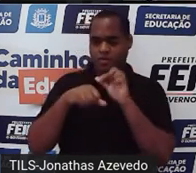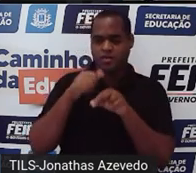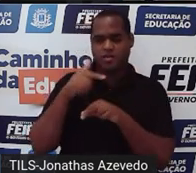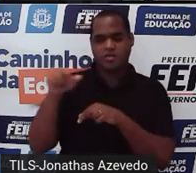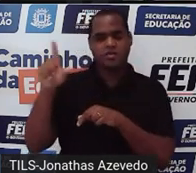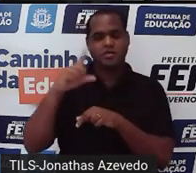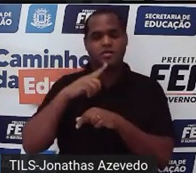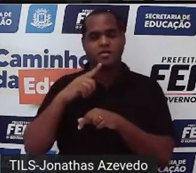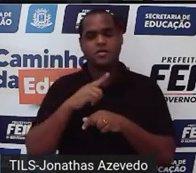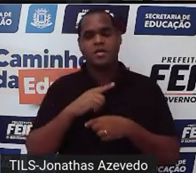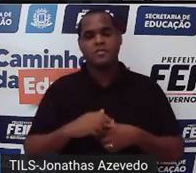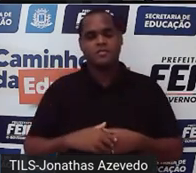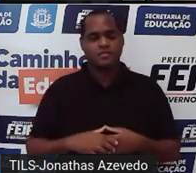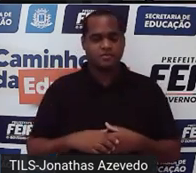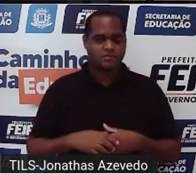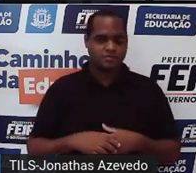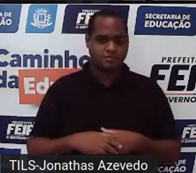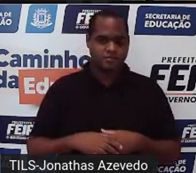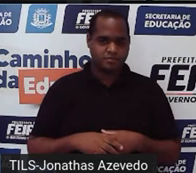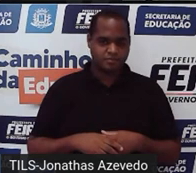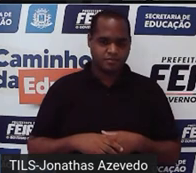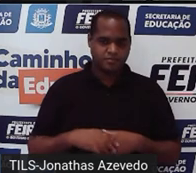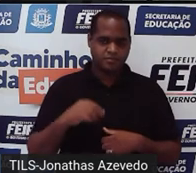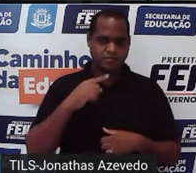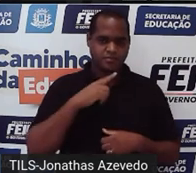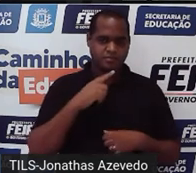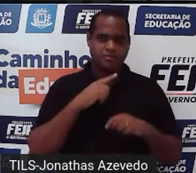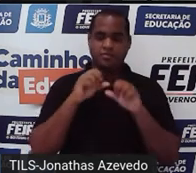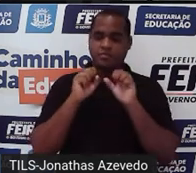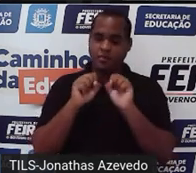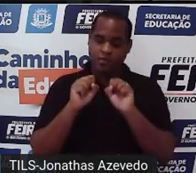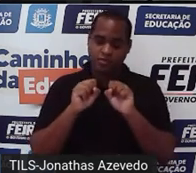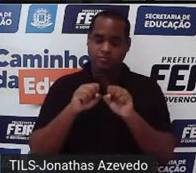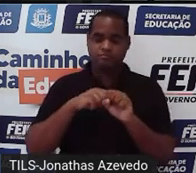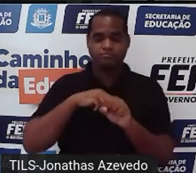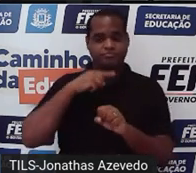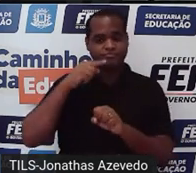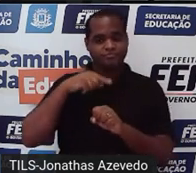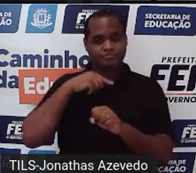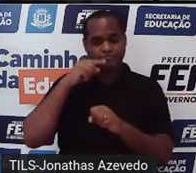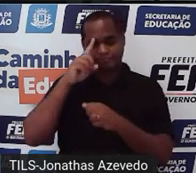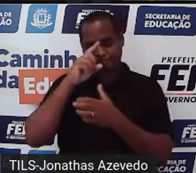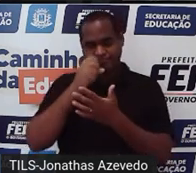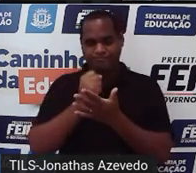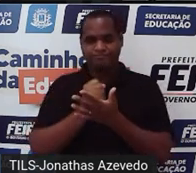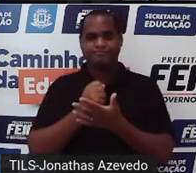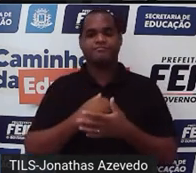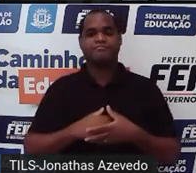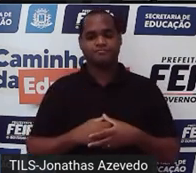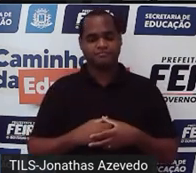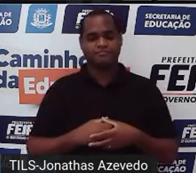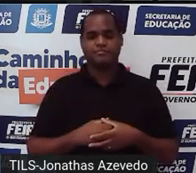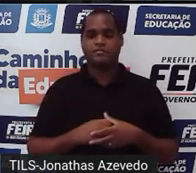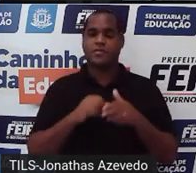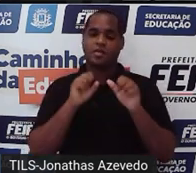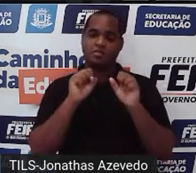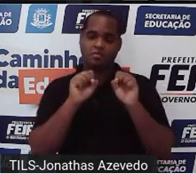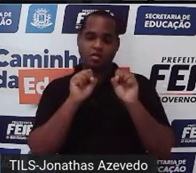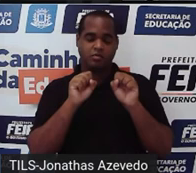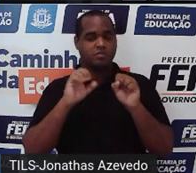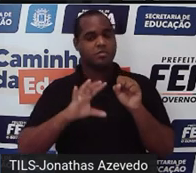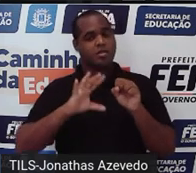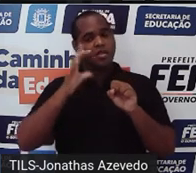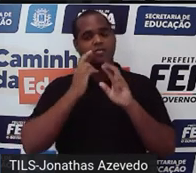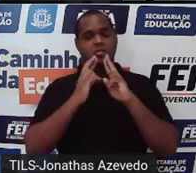outra quando isso acontece a gente chama esse sistema de possível indeterminado possível porque tem